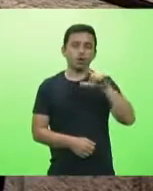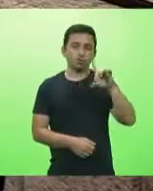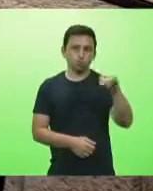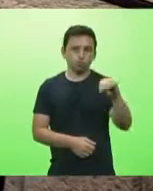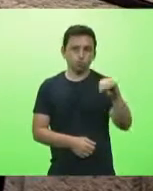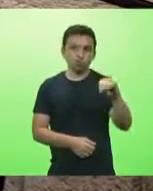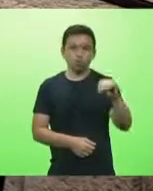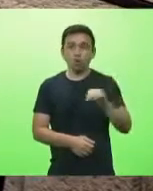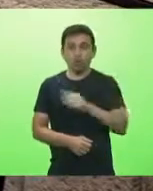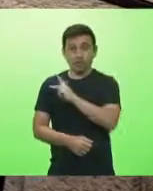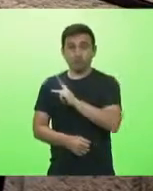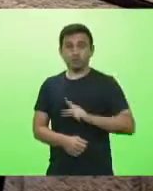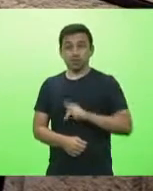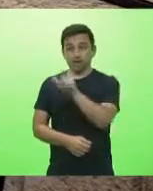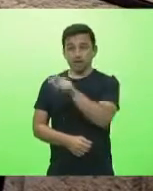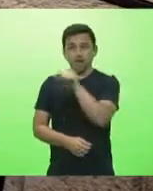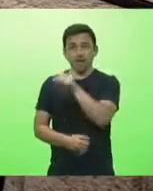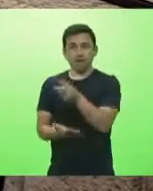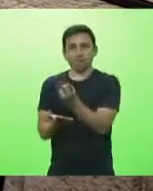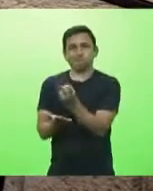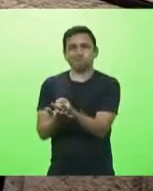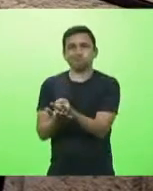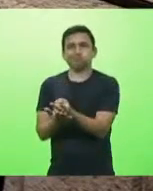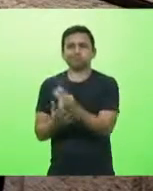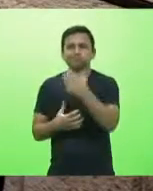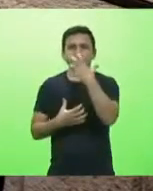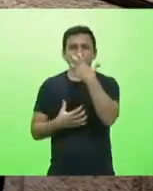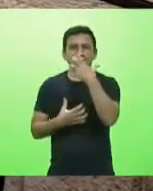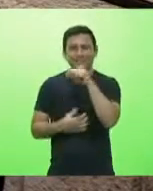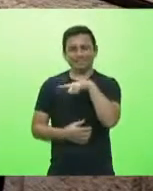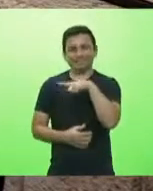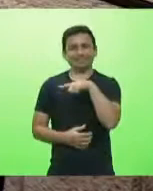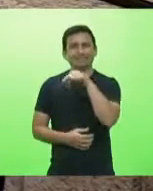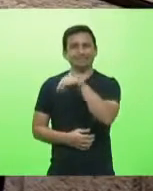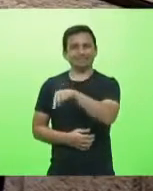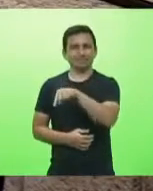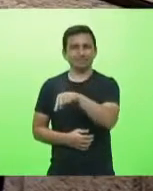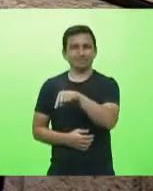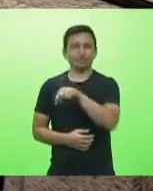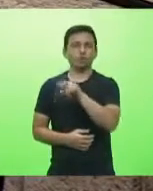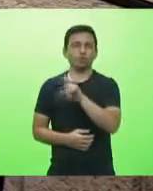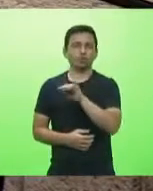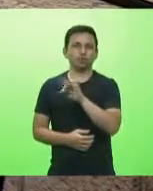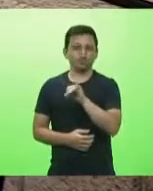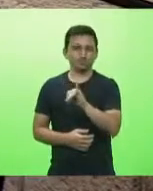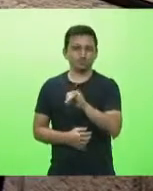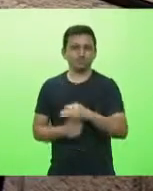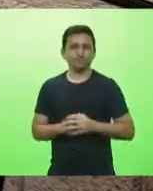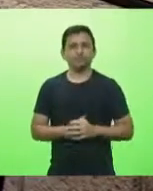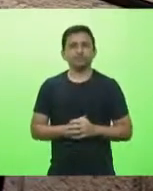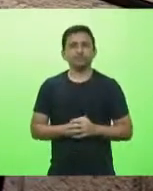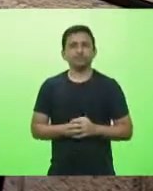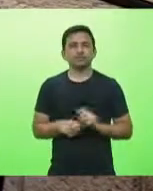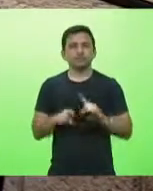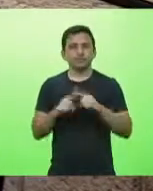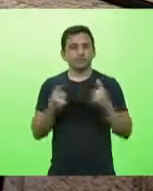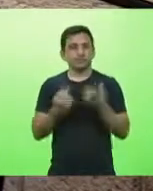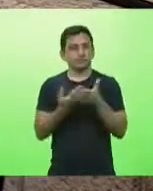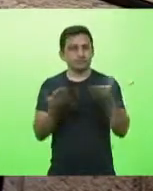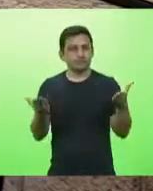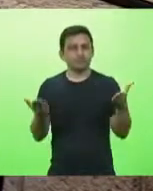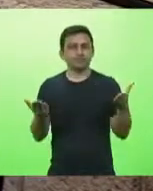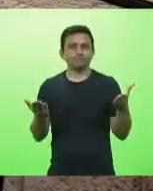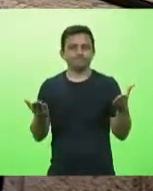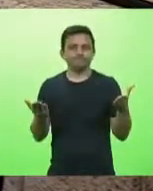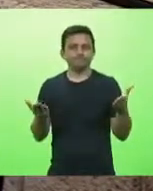visitando lá o Osmar também da direção do hospital e senhor presidente senhores deputados a situação